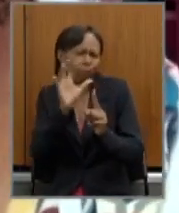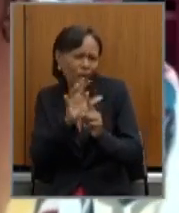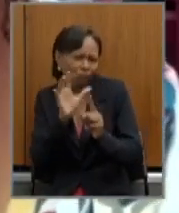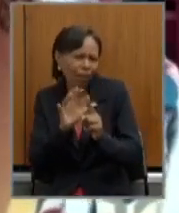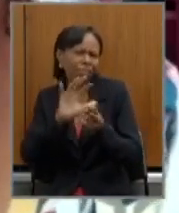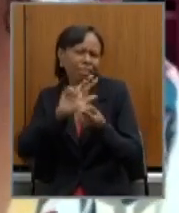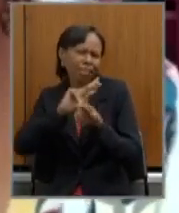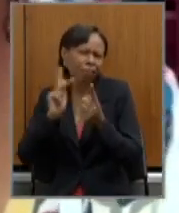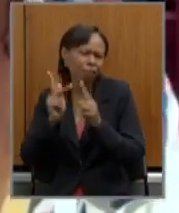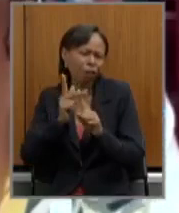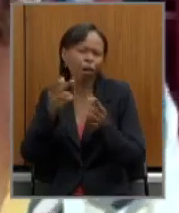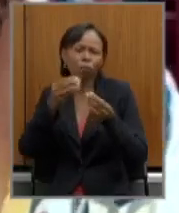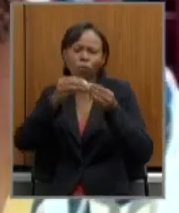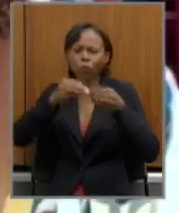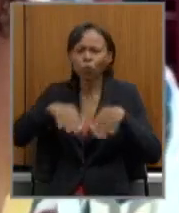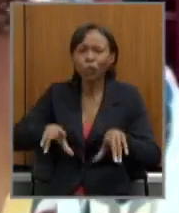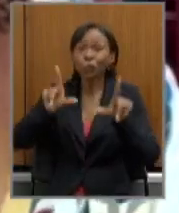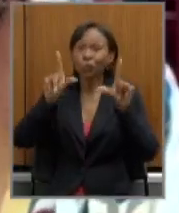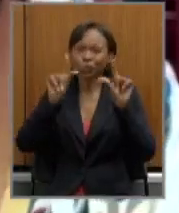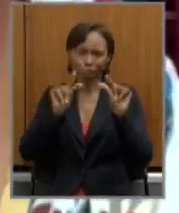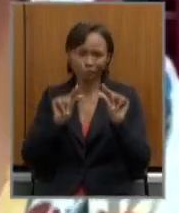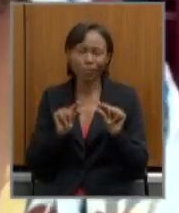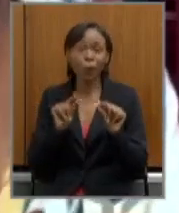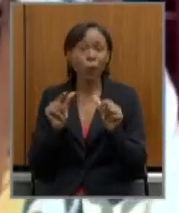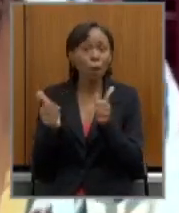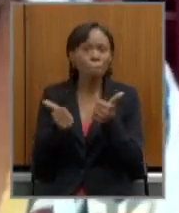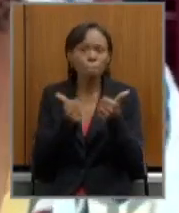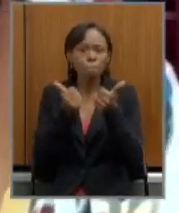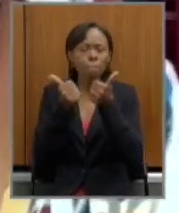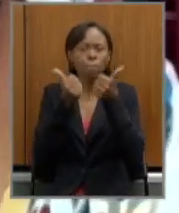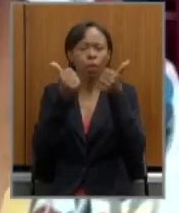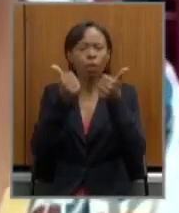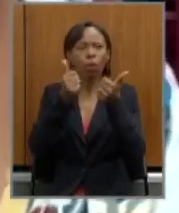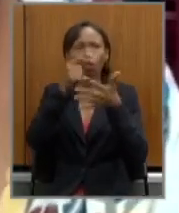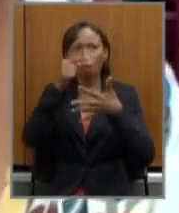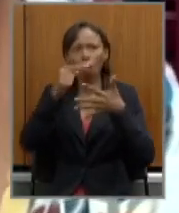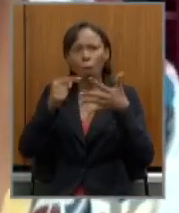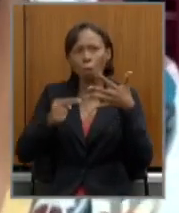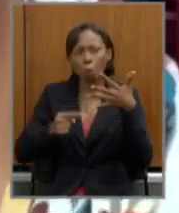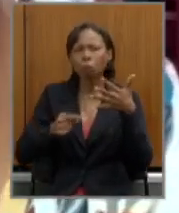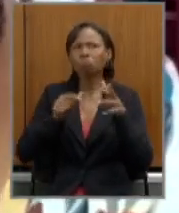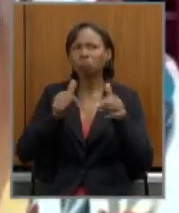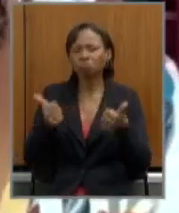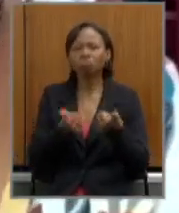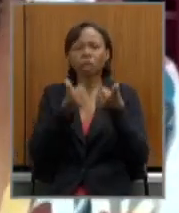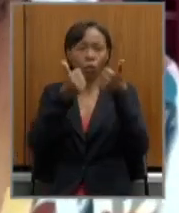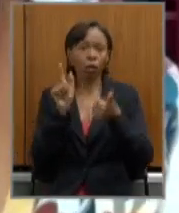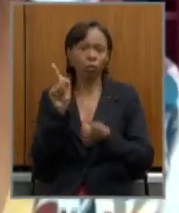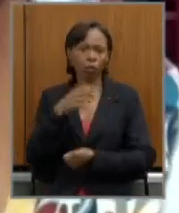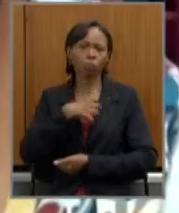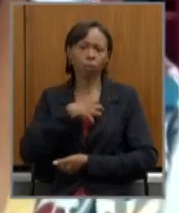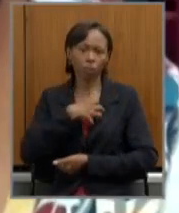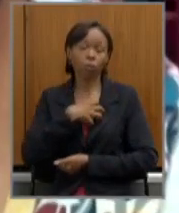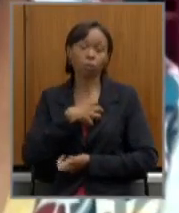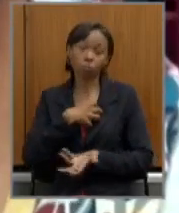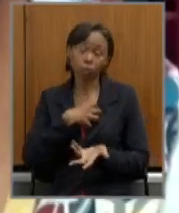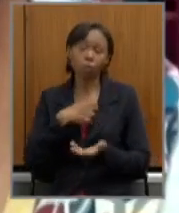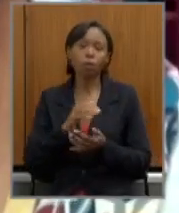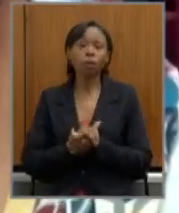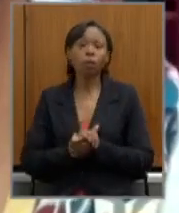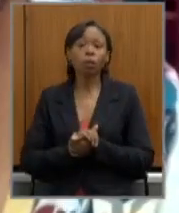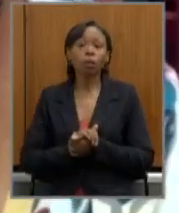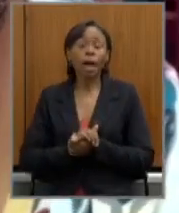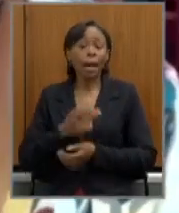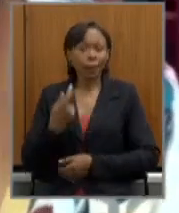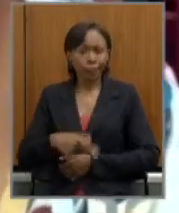para o servidor público em alguns momentos melhorando em vários pontos a escolha que o governo do estado